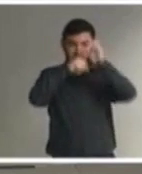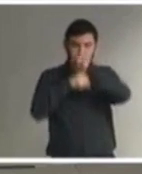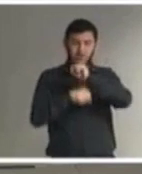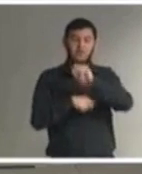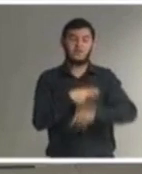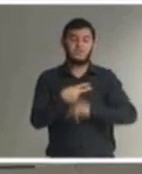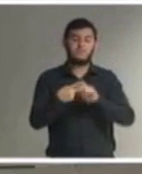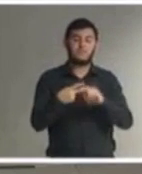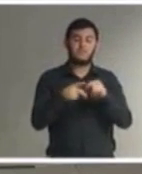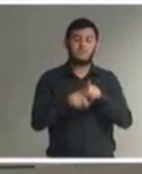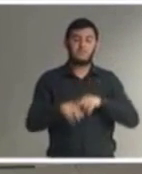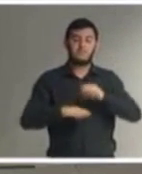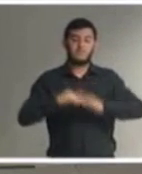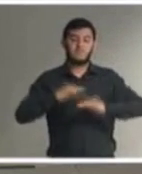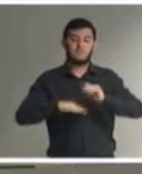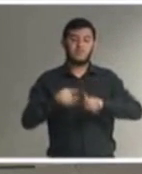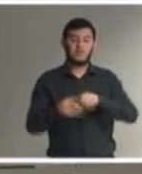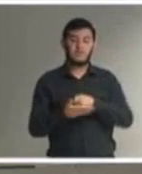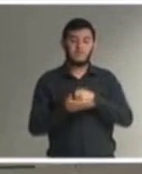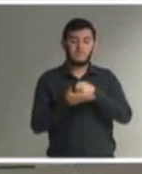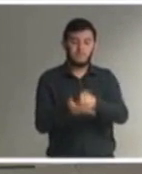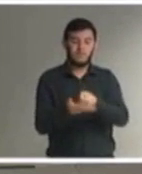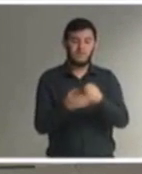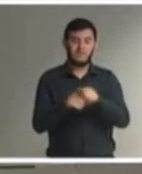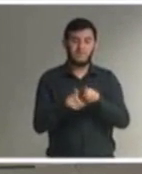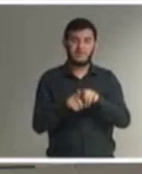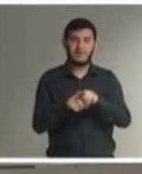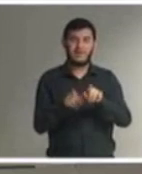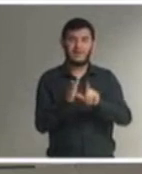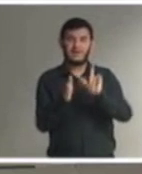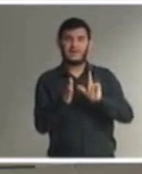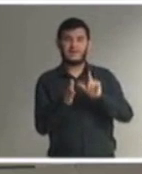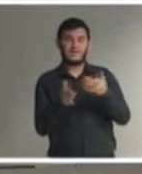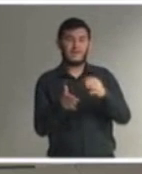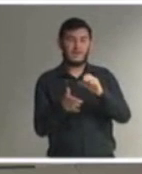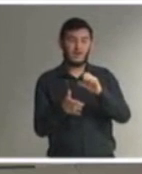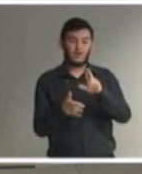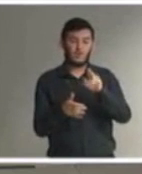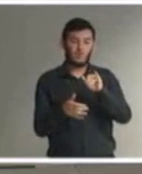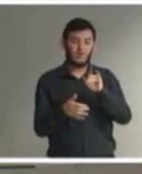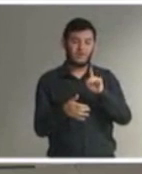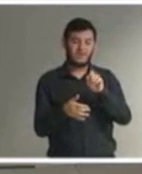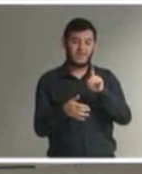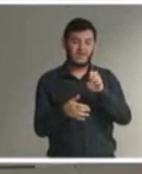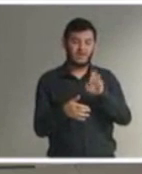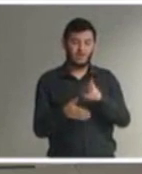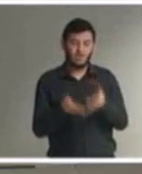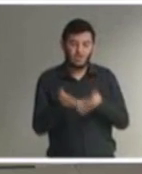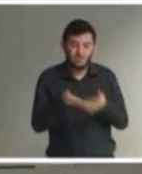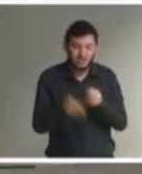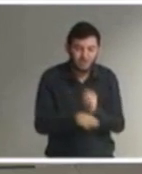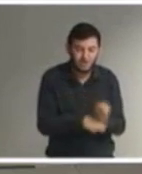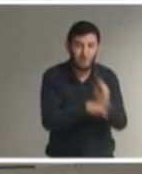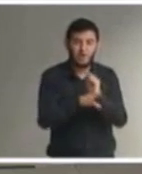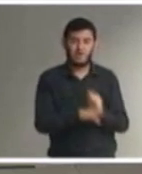apoio escolar que é o antigo cuidador o antigo facilitador que agora tem essa que eu trago também mais